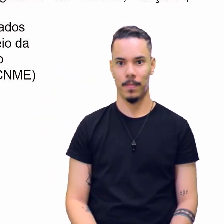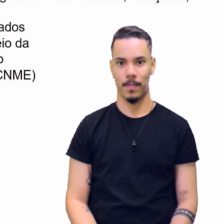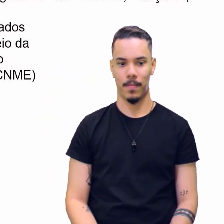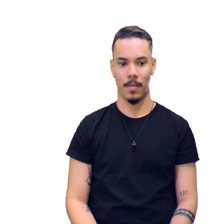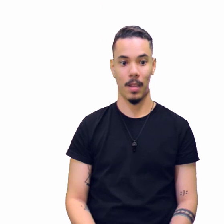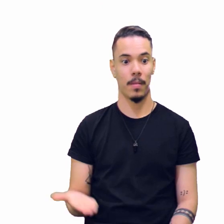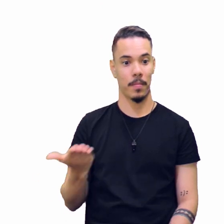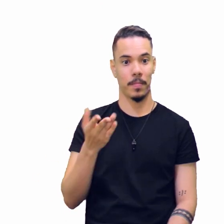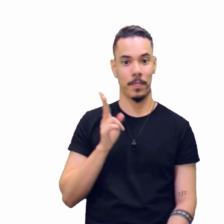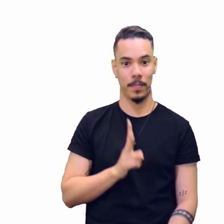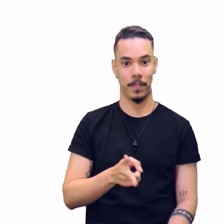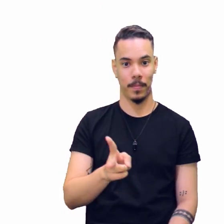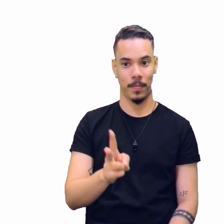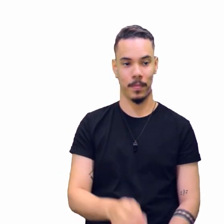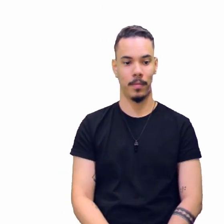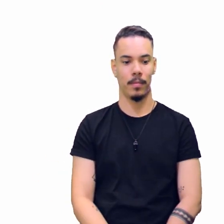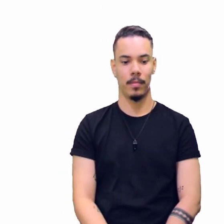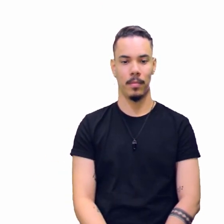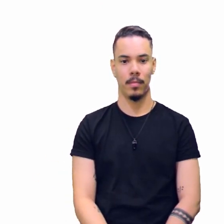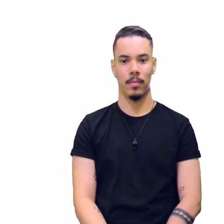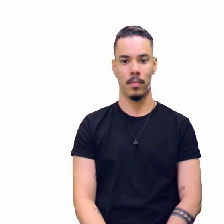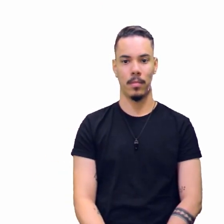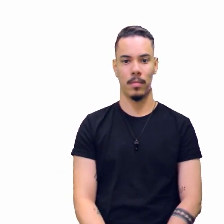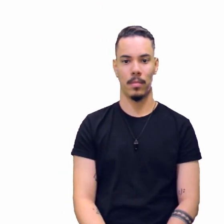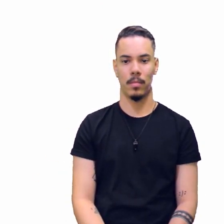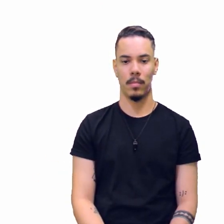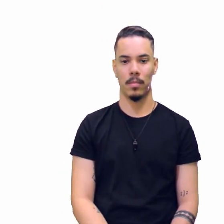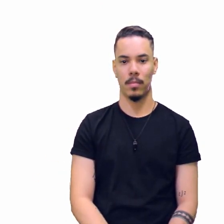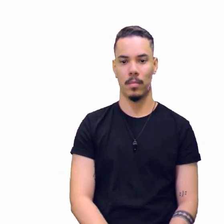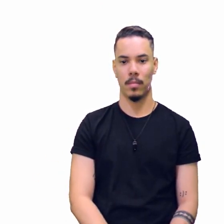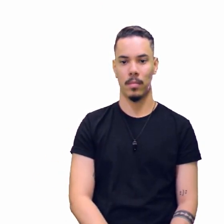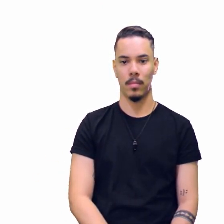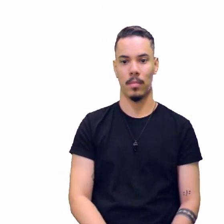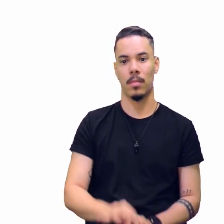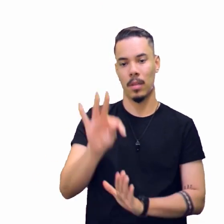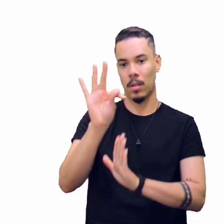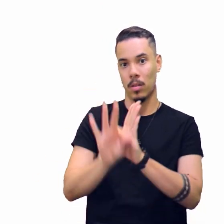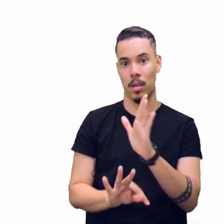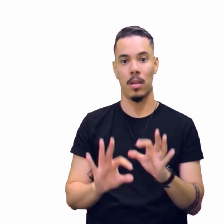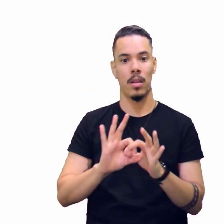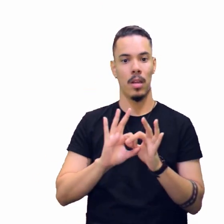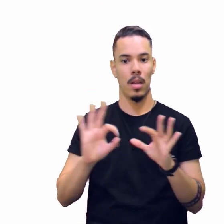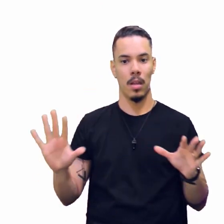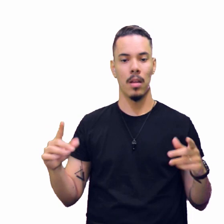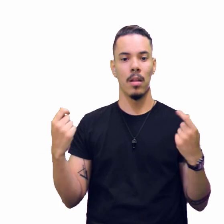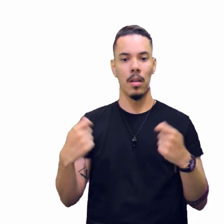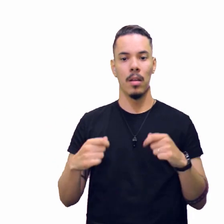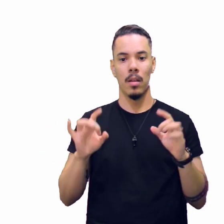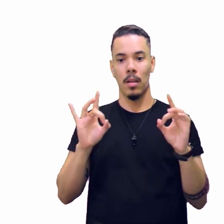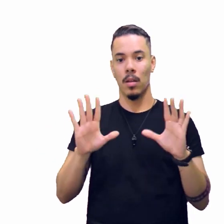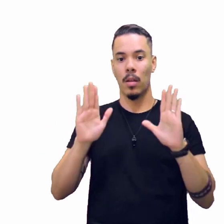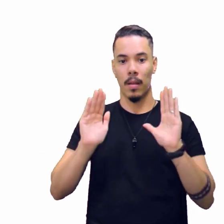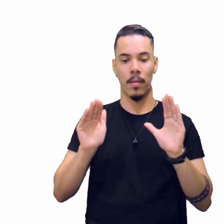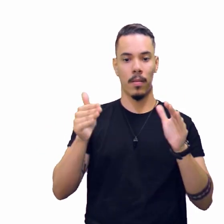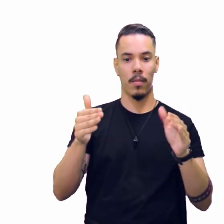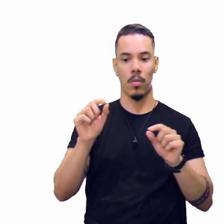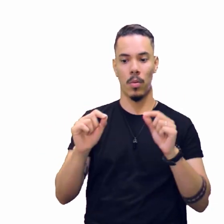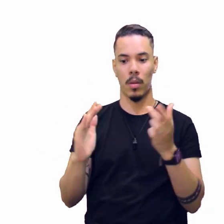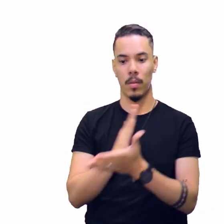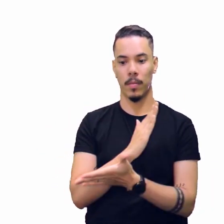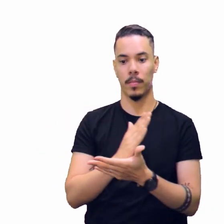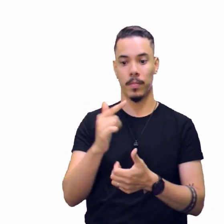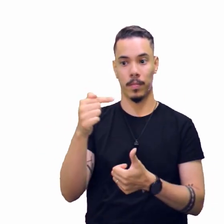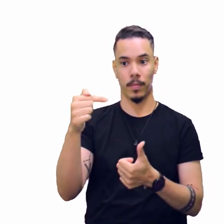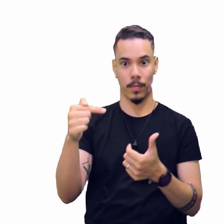sequência, Amadinha. O texto é mais livre, sendo necessário apenas se atentar para alguns